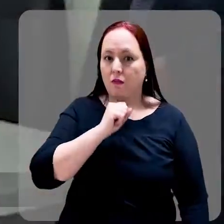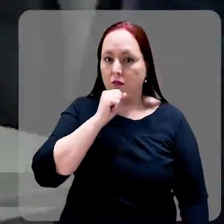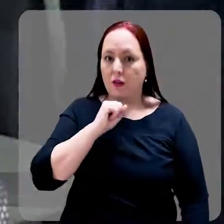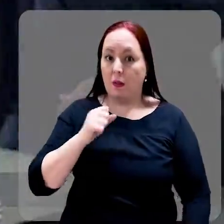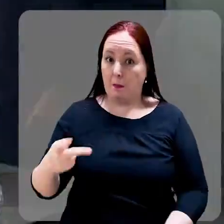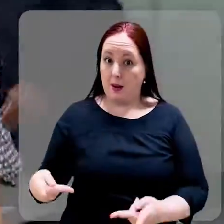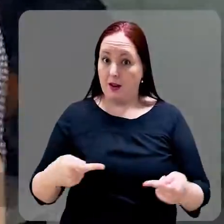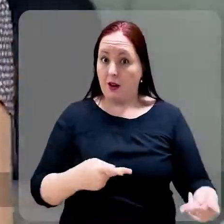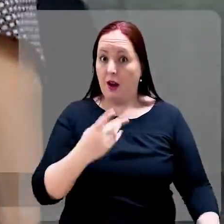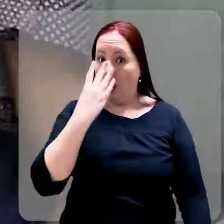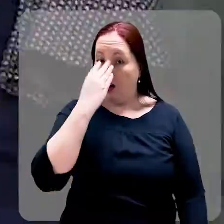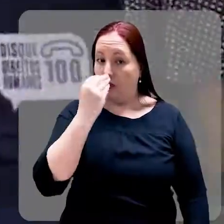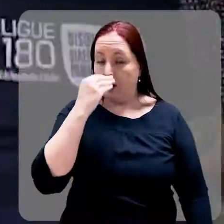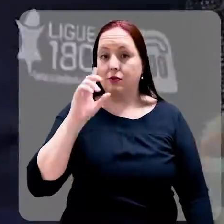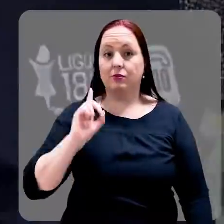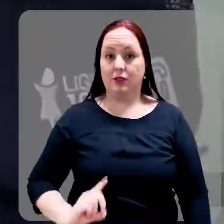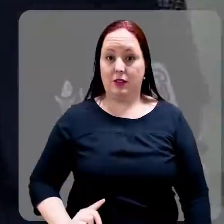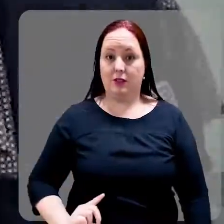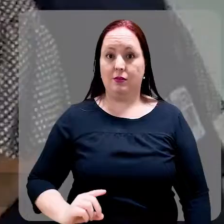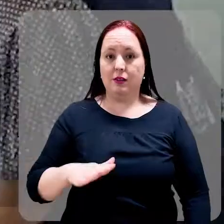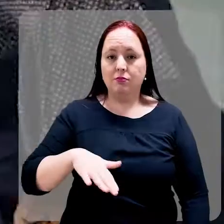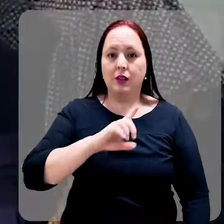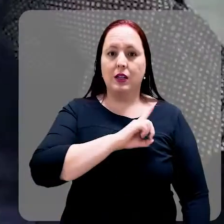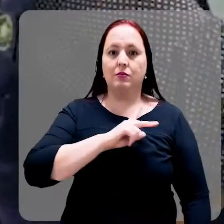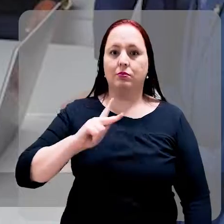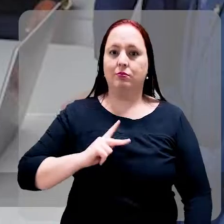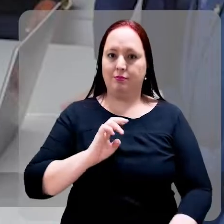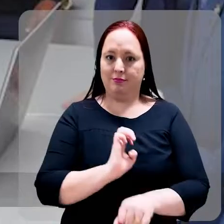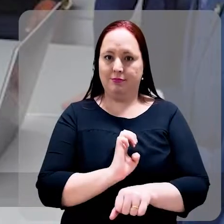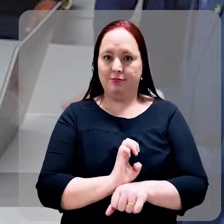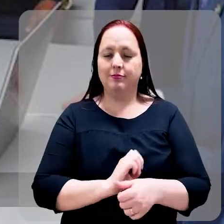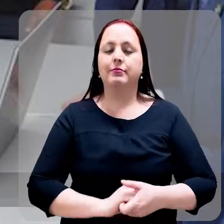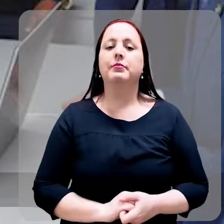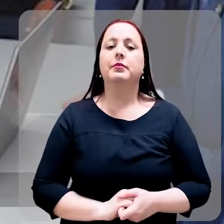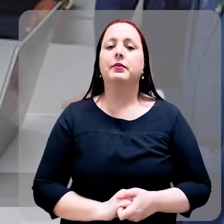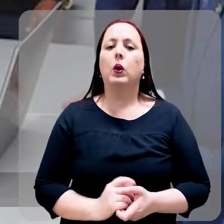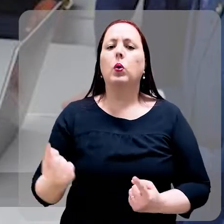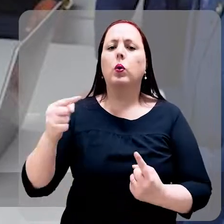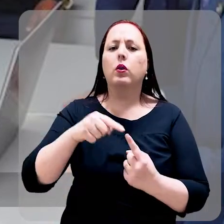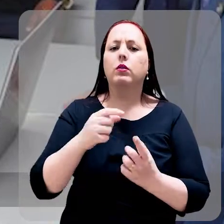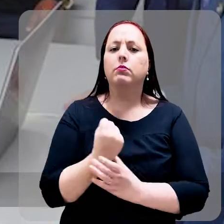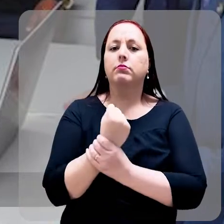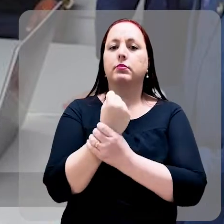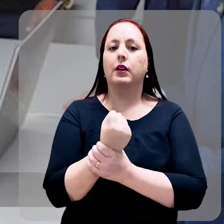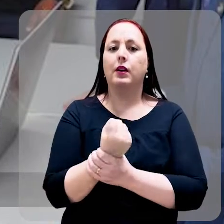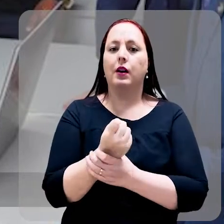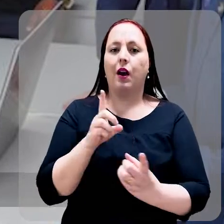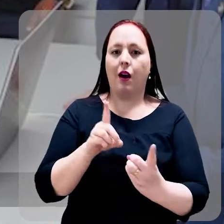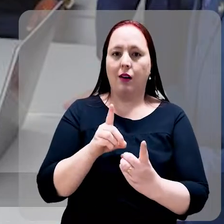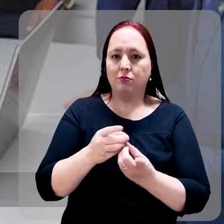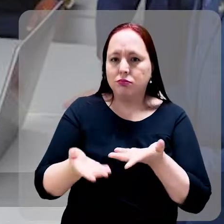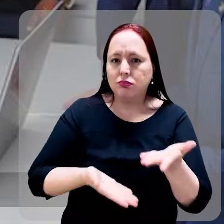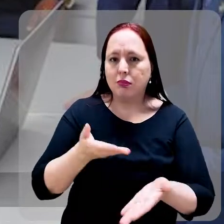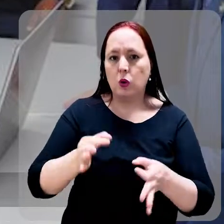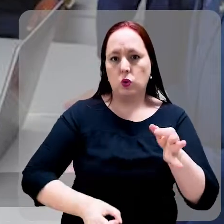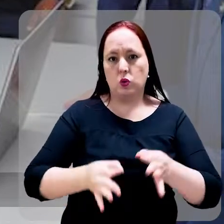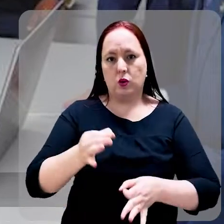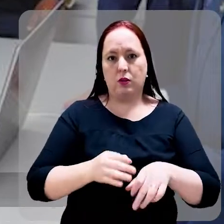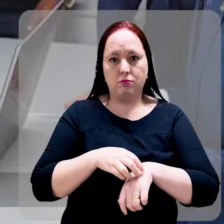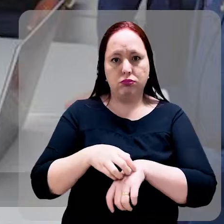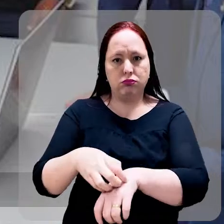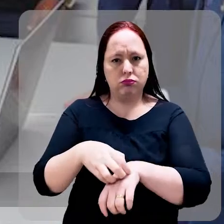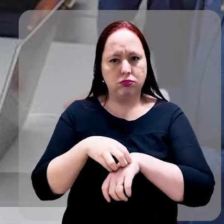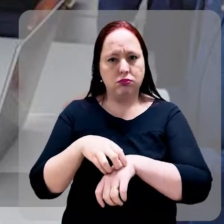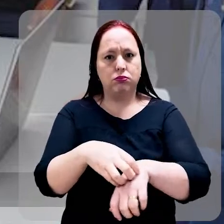para entregar uma van dos direitos à Defensoria Pública do Estado, que vai garantir atendimento jurídico itinerante para as comunidades